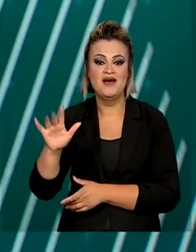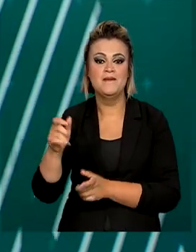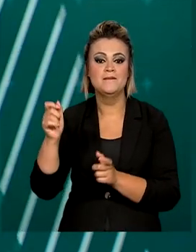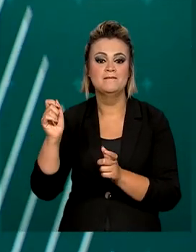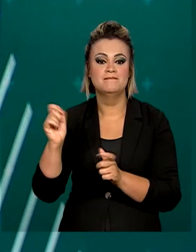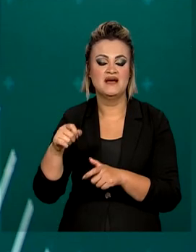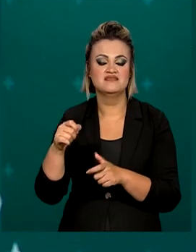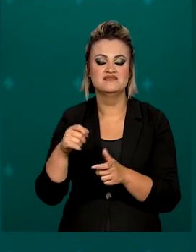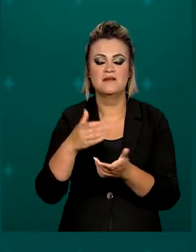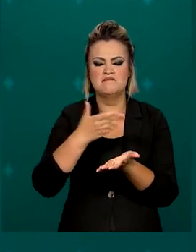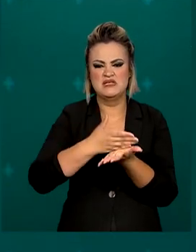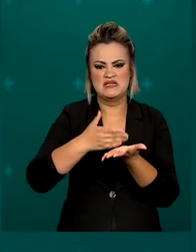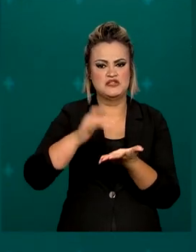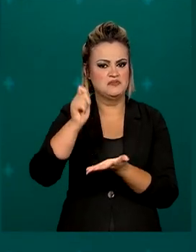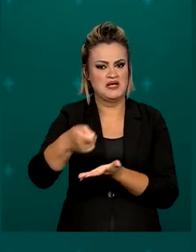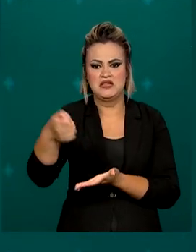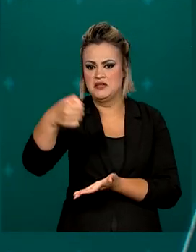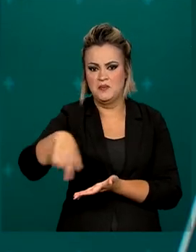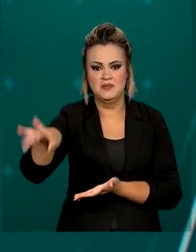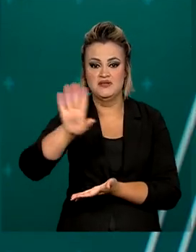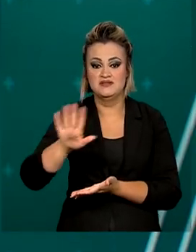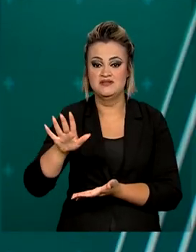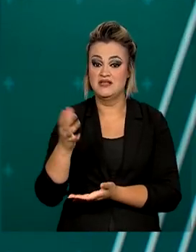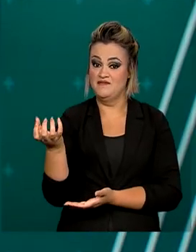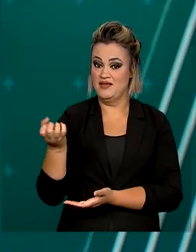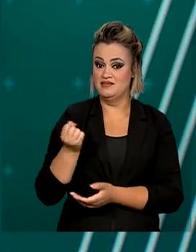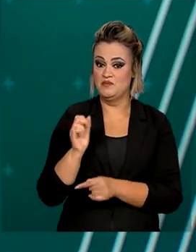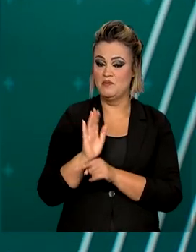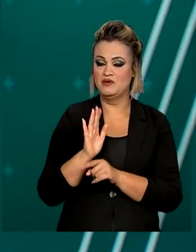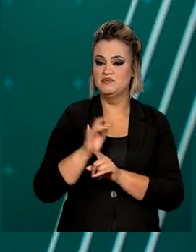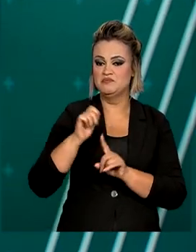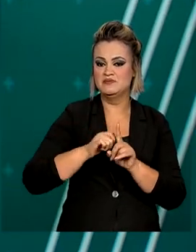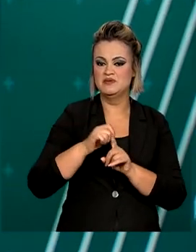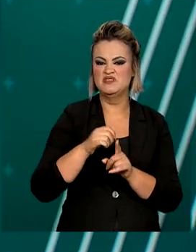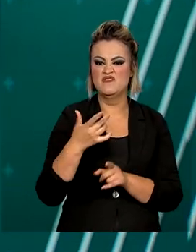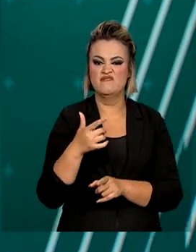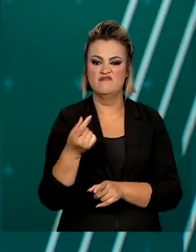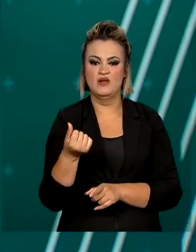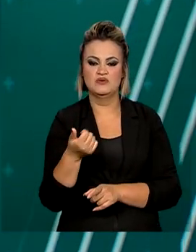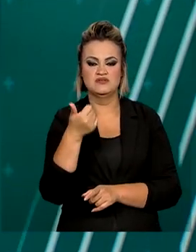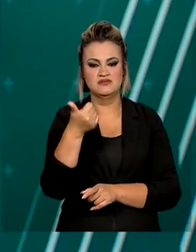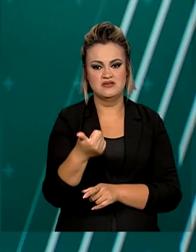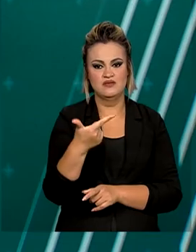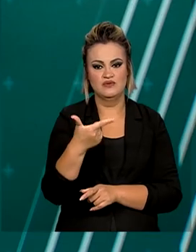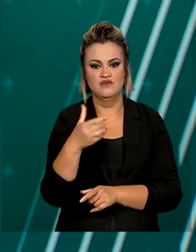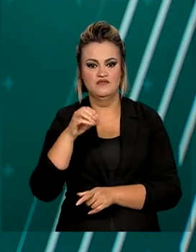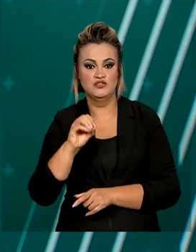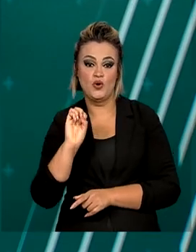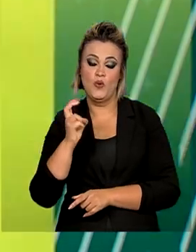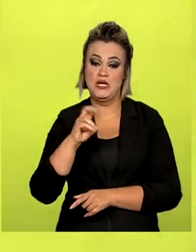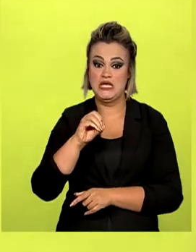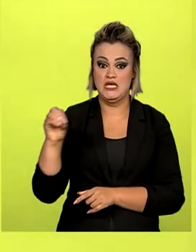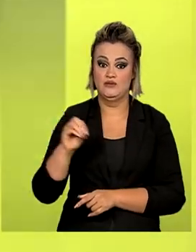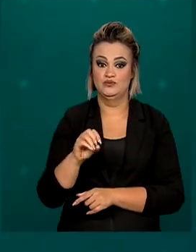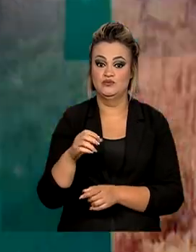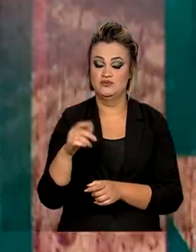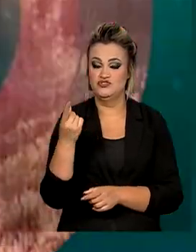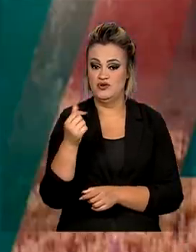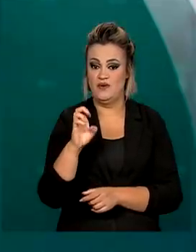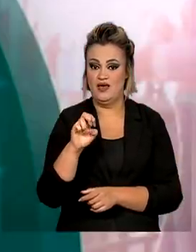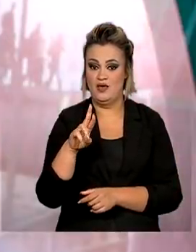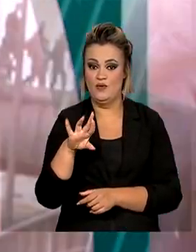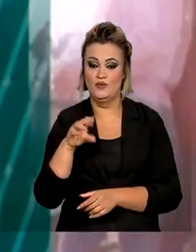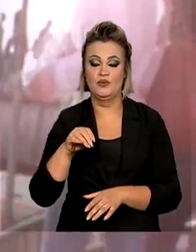estudante será isento de pagar mensalidade e vai receber ajuda mensal que varia entre 120 e 500 euros, a